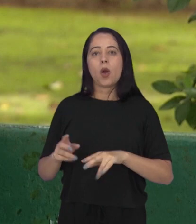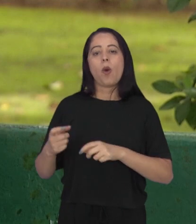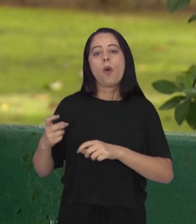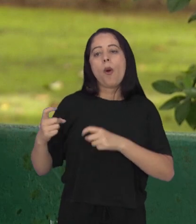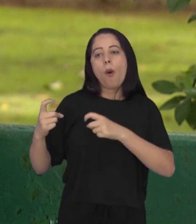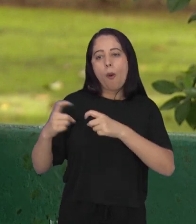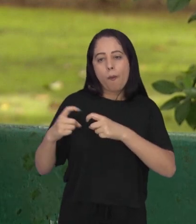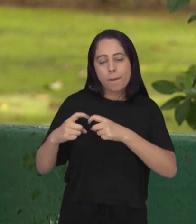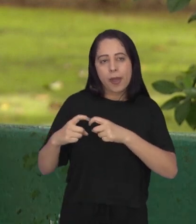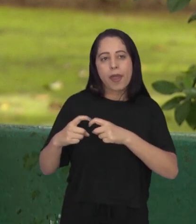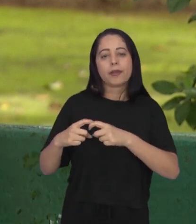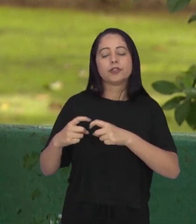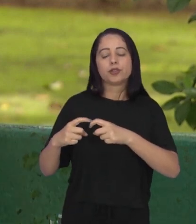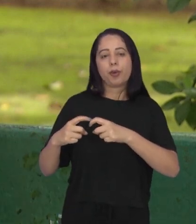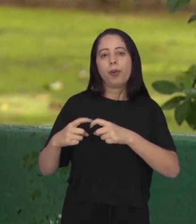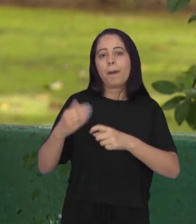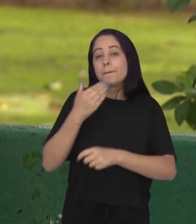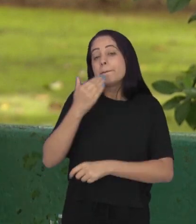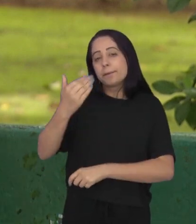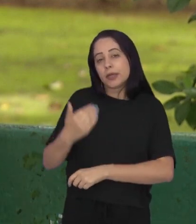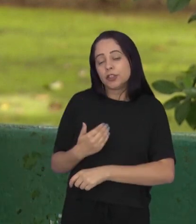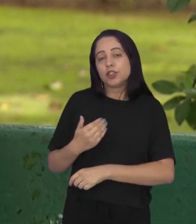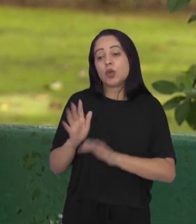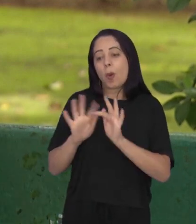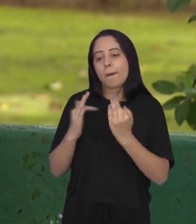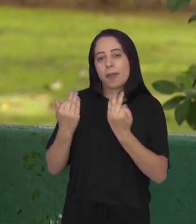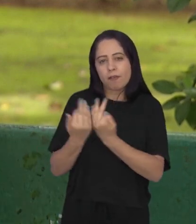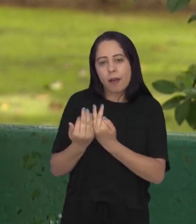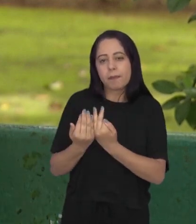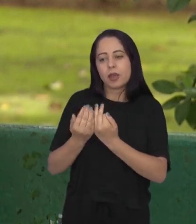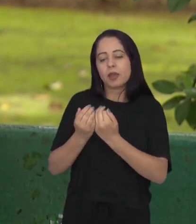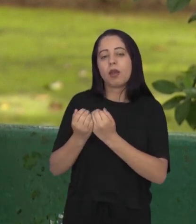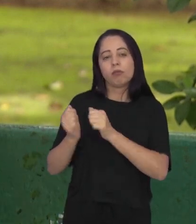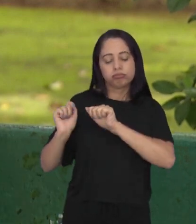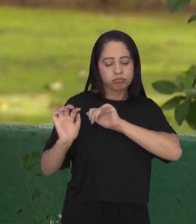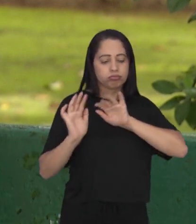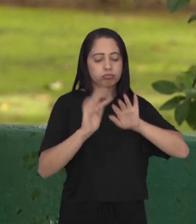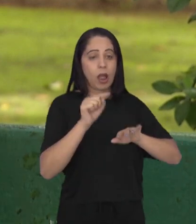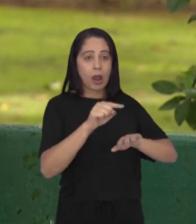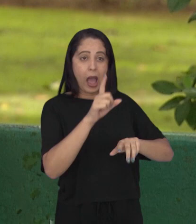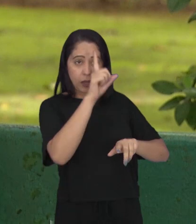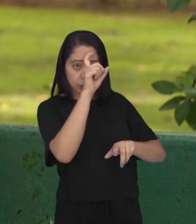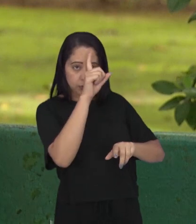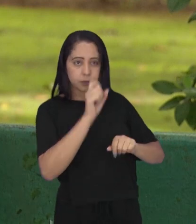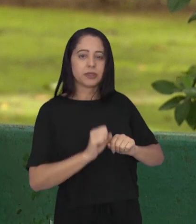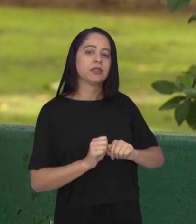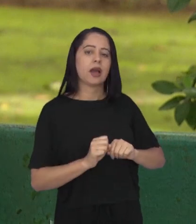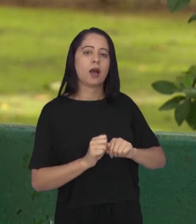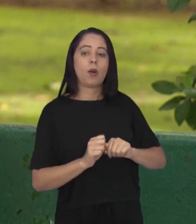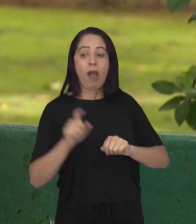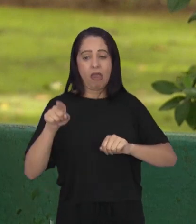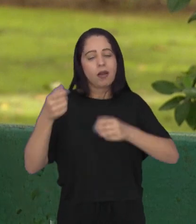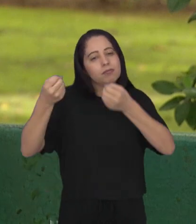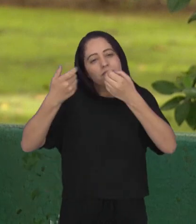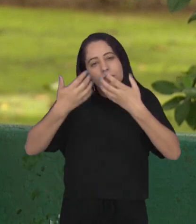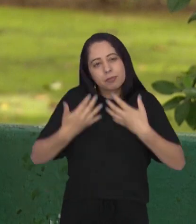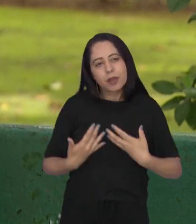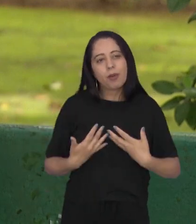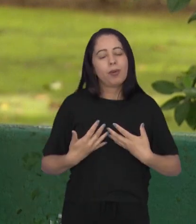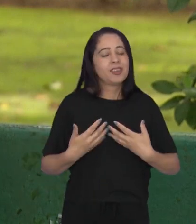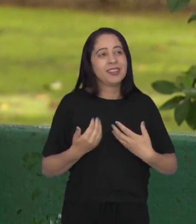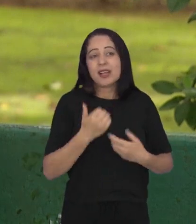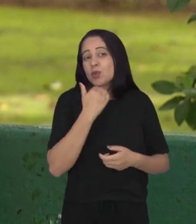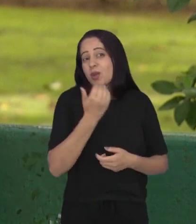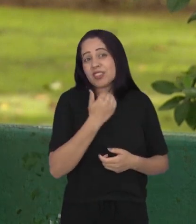sabendo, ele pediu que todos fossem para o hospital, ele atendeu todo mundo, a família toda, e explicou para a gente como tinha